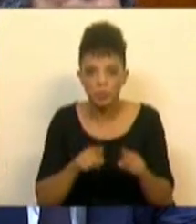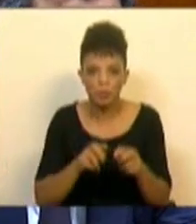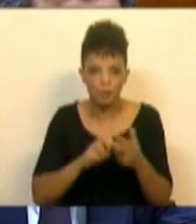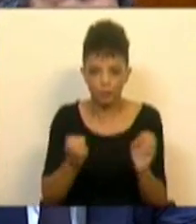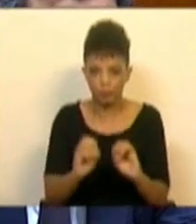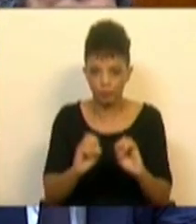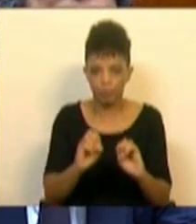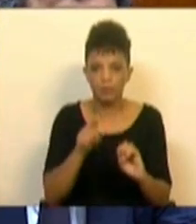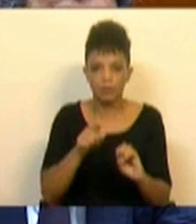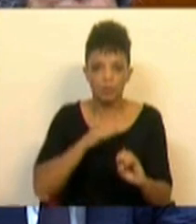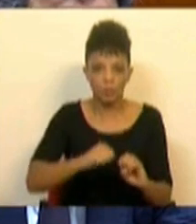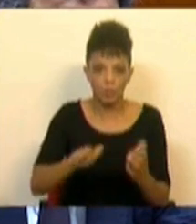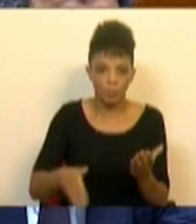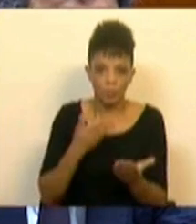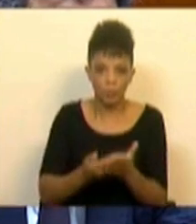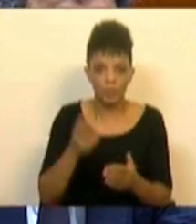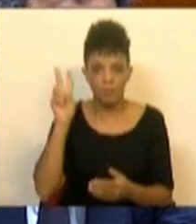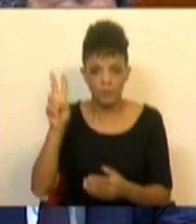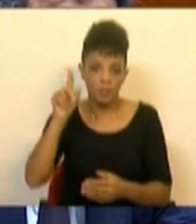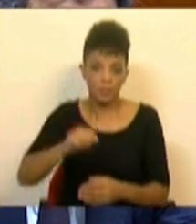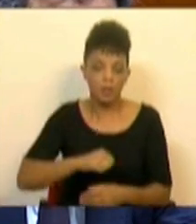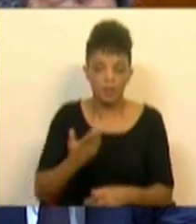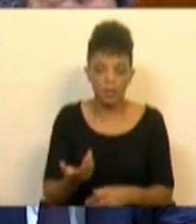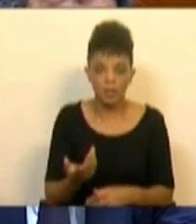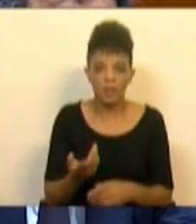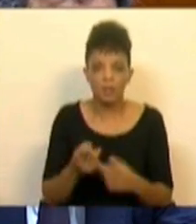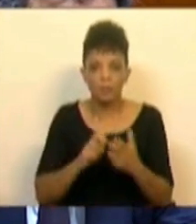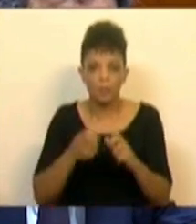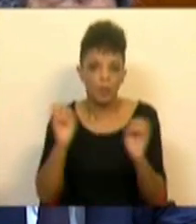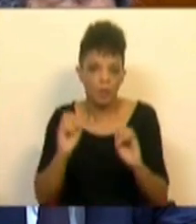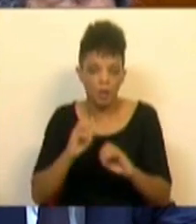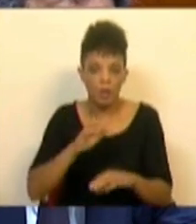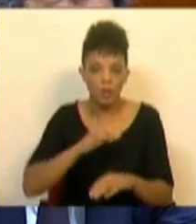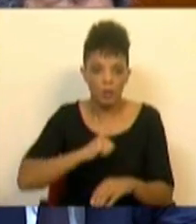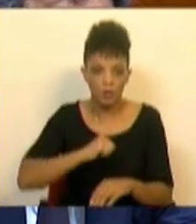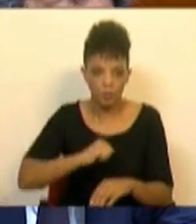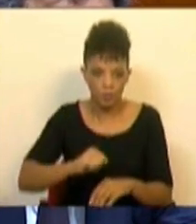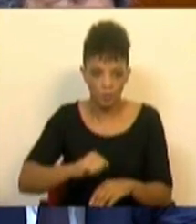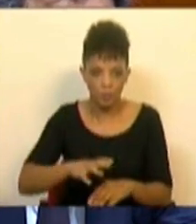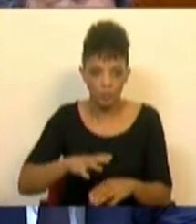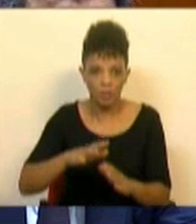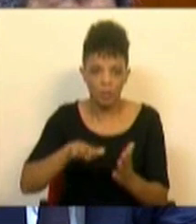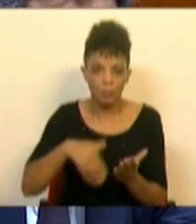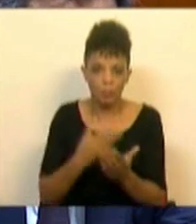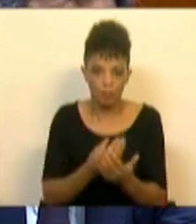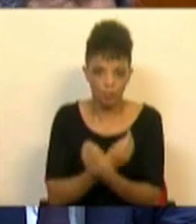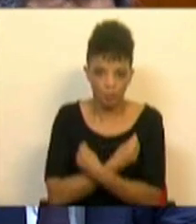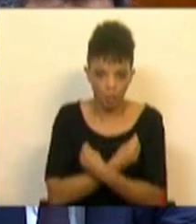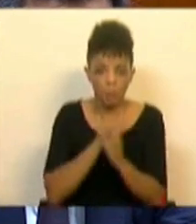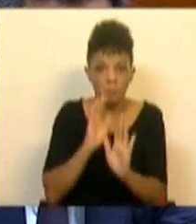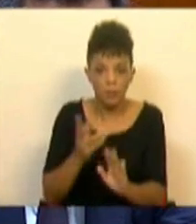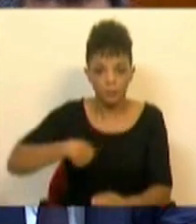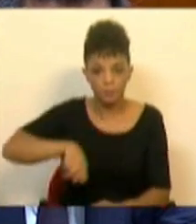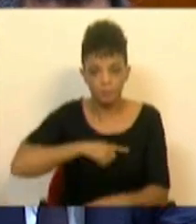contra a proposta do PSD, como não temos nenhuma questão de princípio em relação à proposta do Bloco de Esquerda.